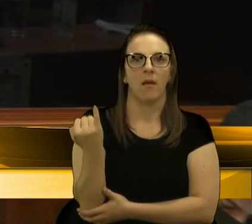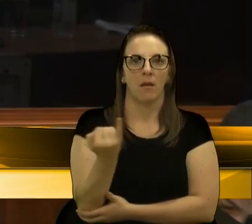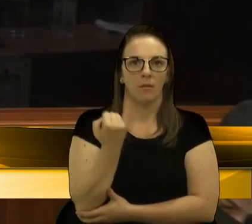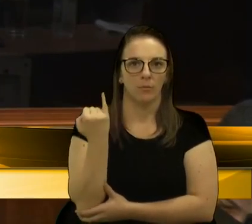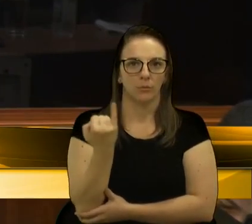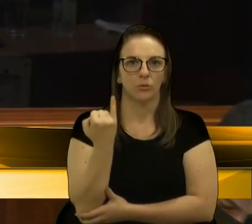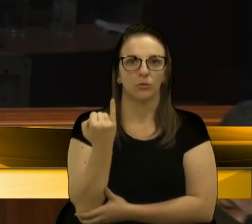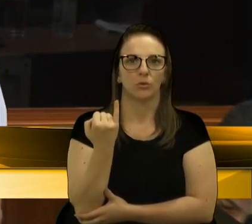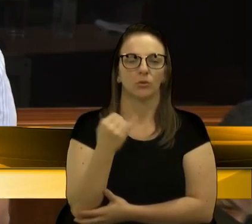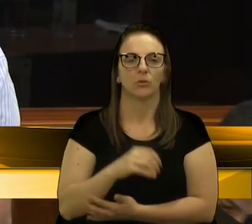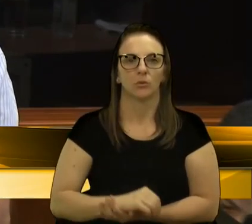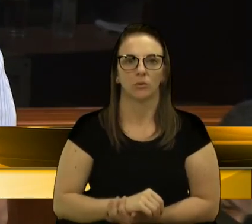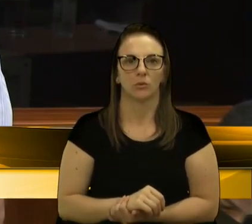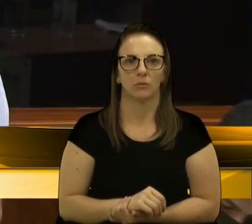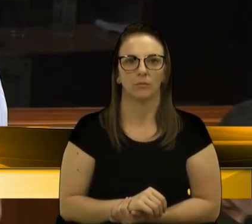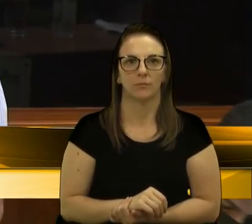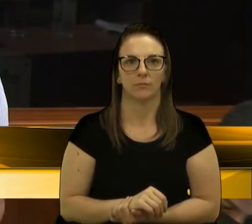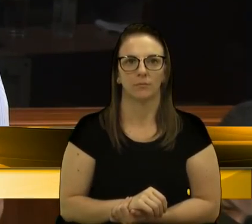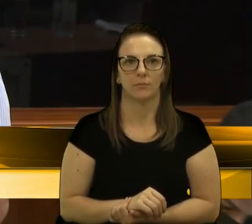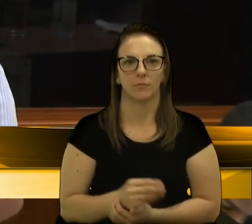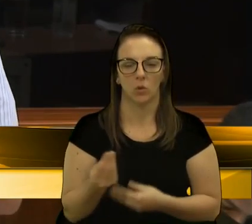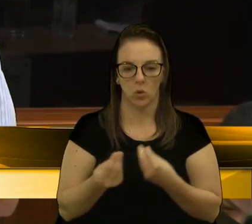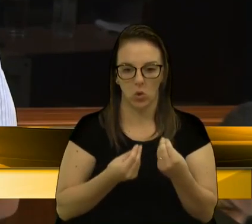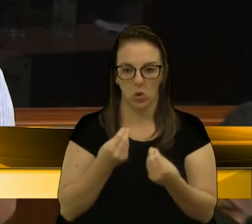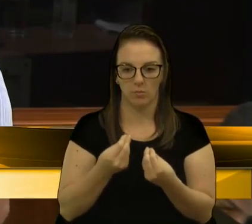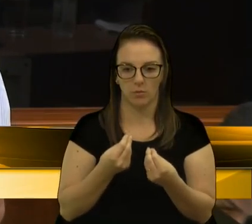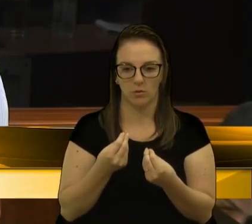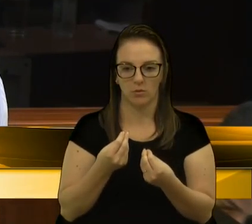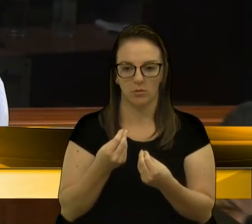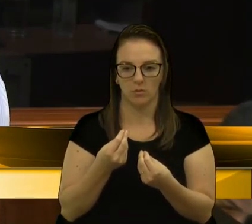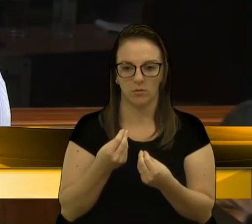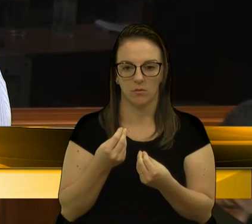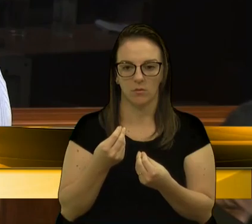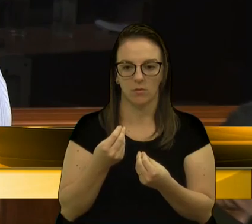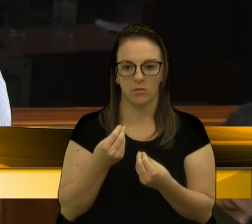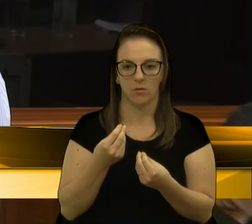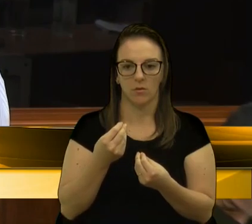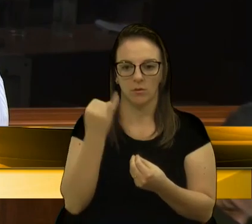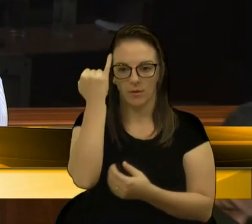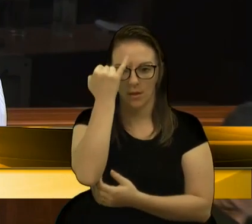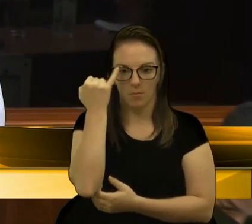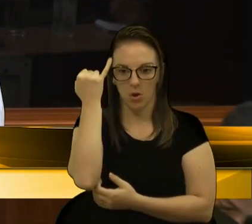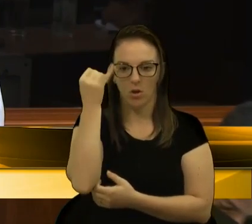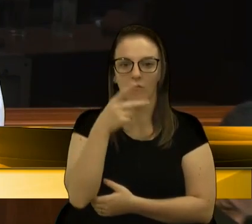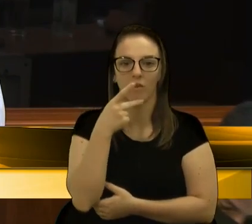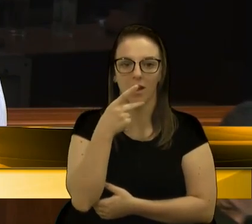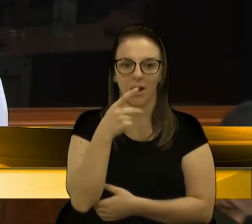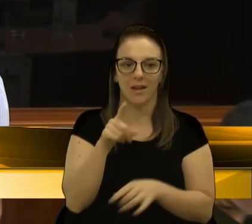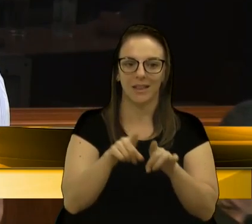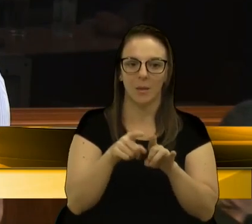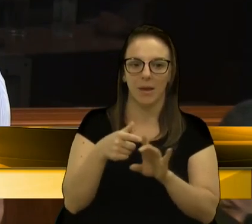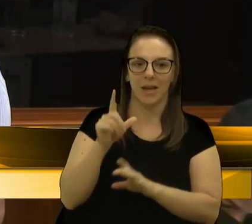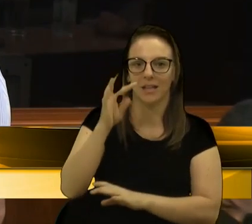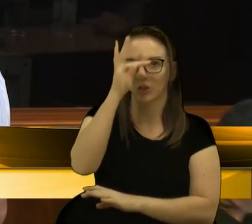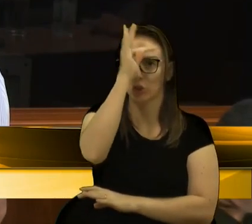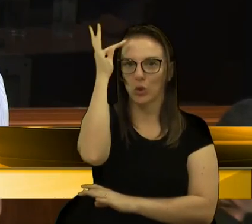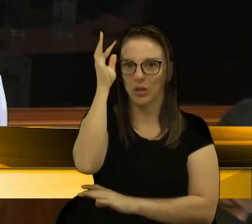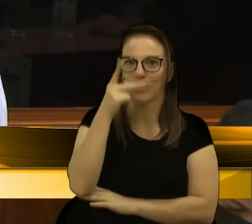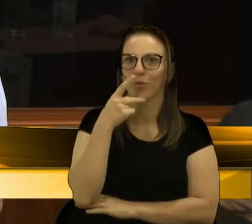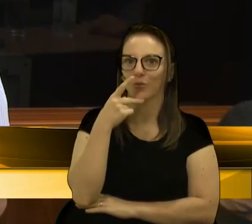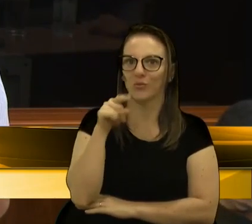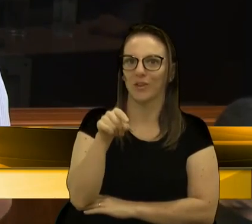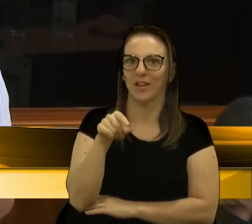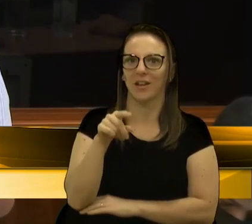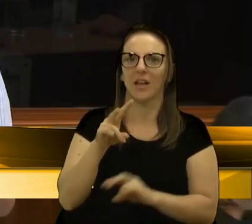da Maesa, como o vereador da Ambrós fala, o vereador Tuígo falava isso, a questão do mercado público.